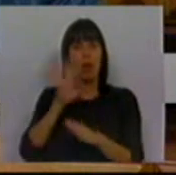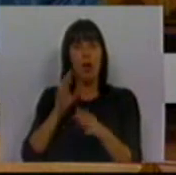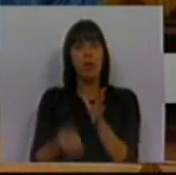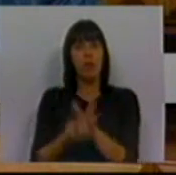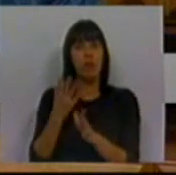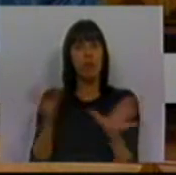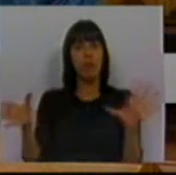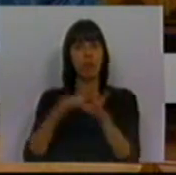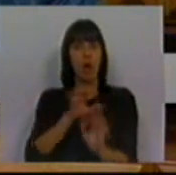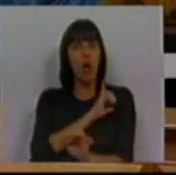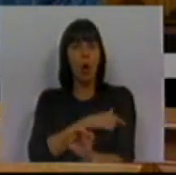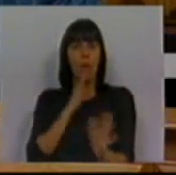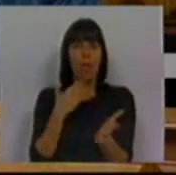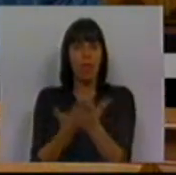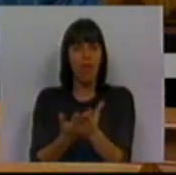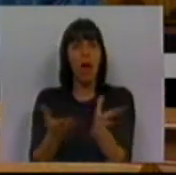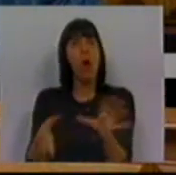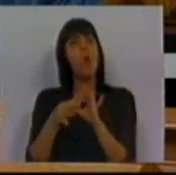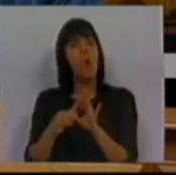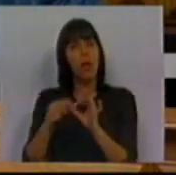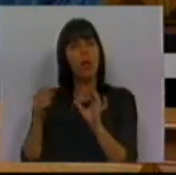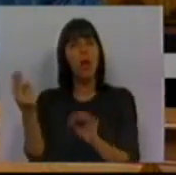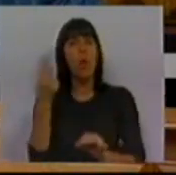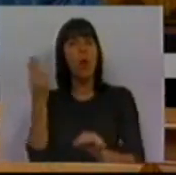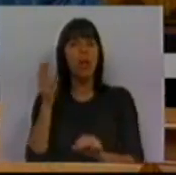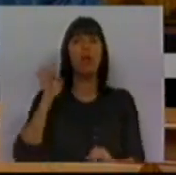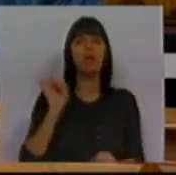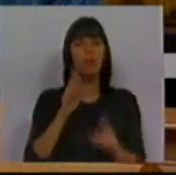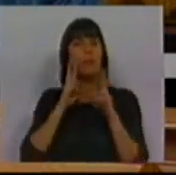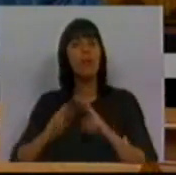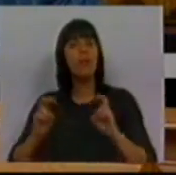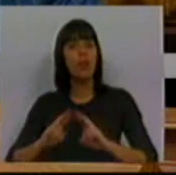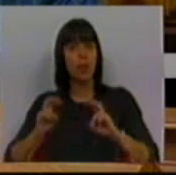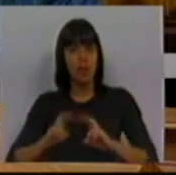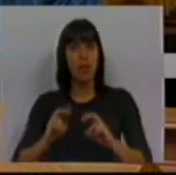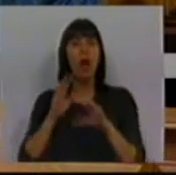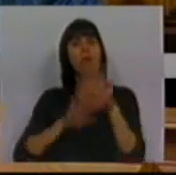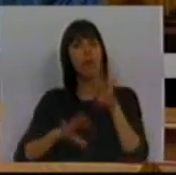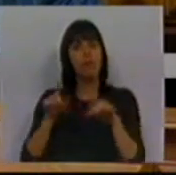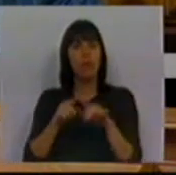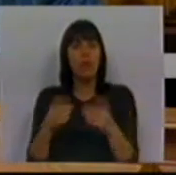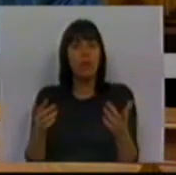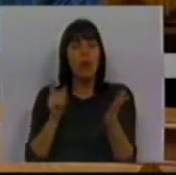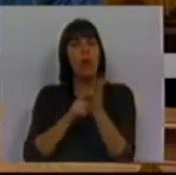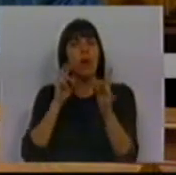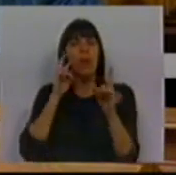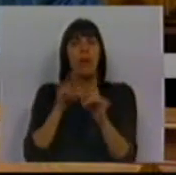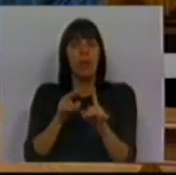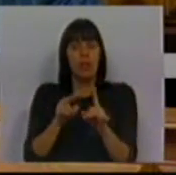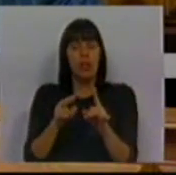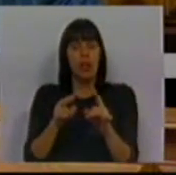fundacional para agregar competência, para se unir às unidades de investigação e produzir, do ponto de vista